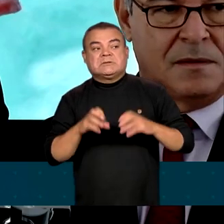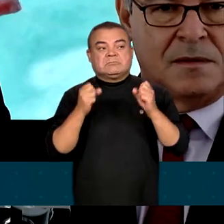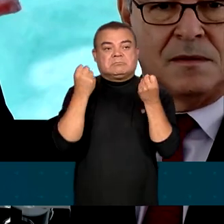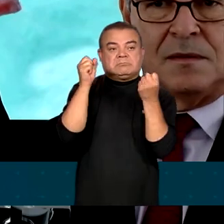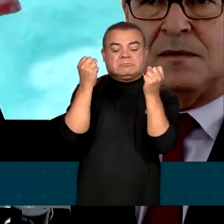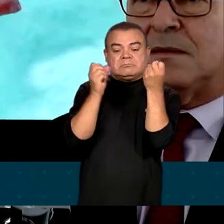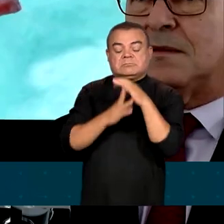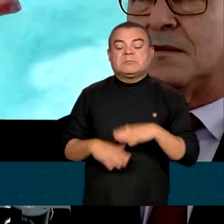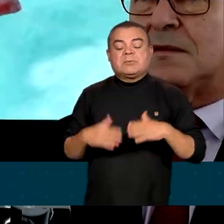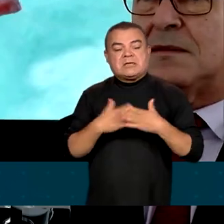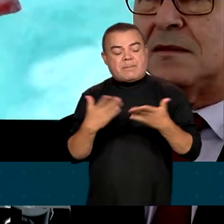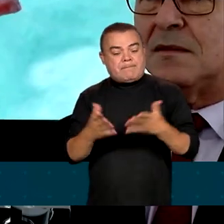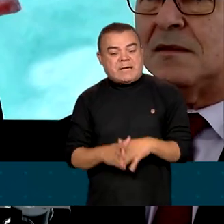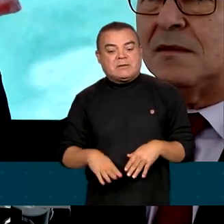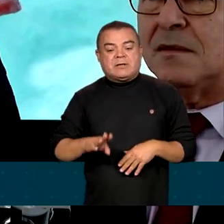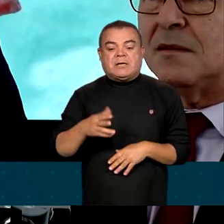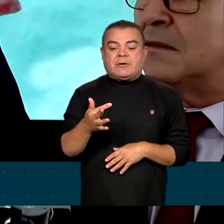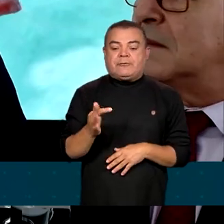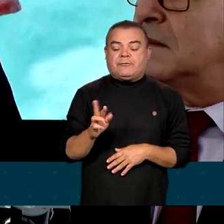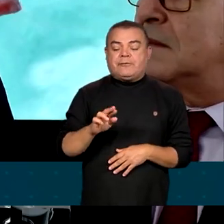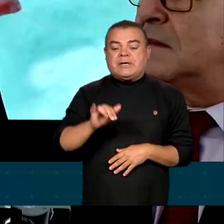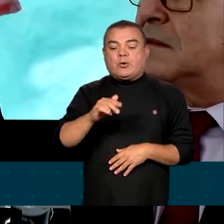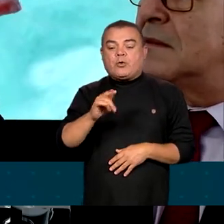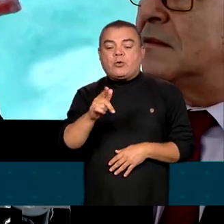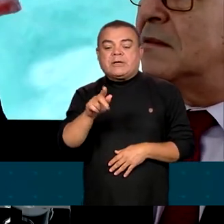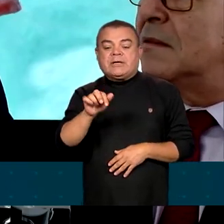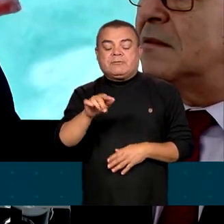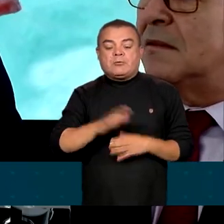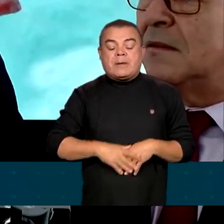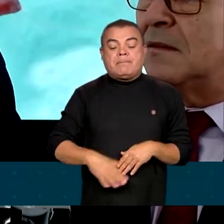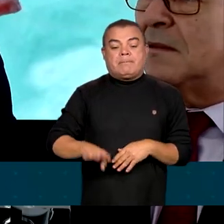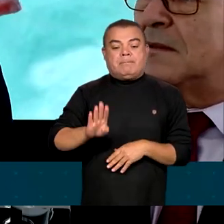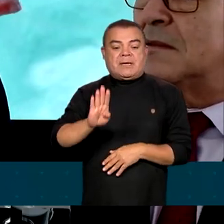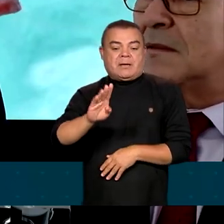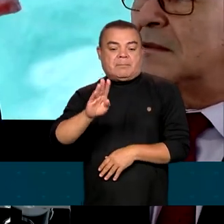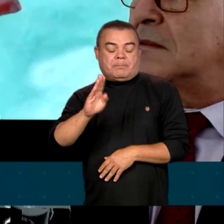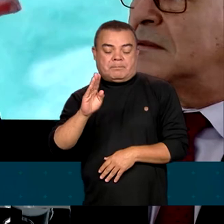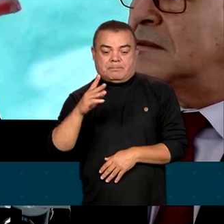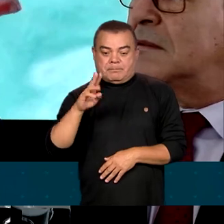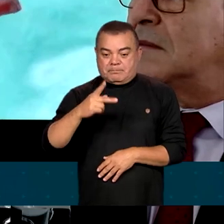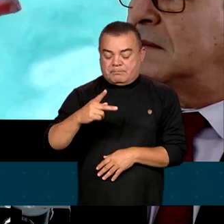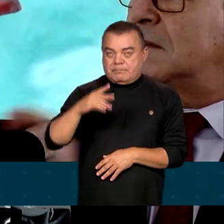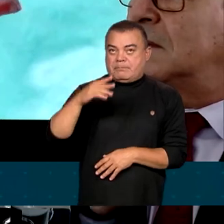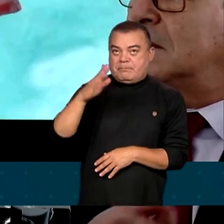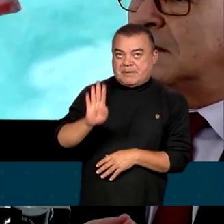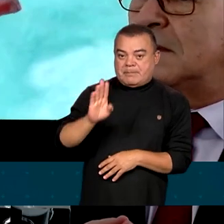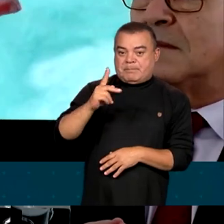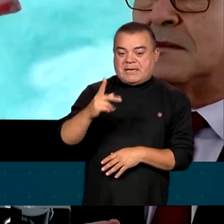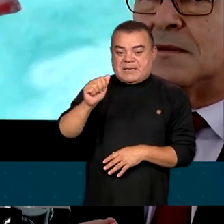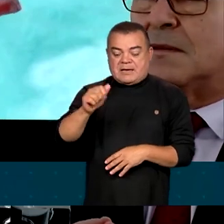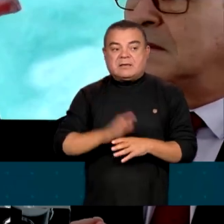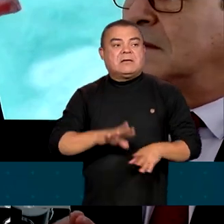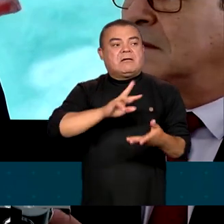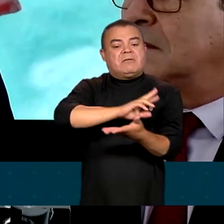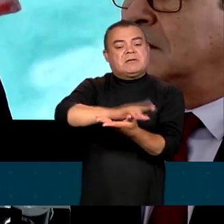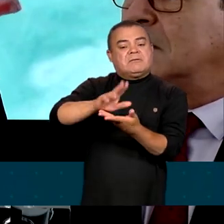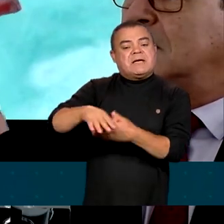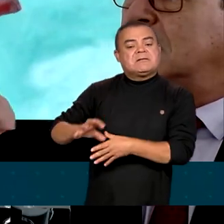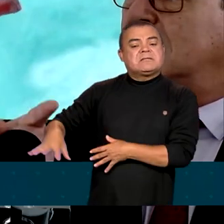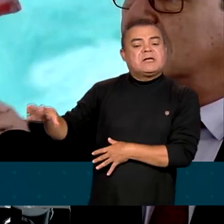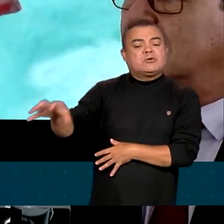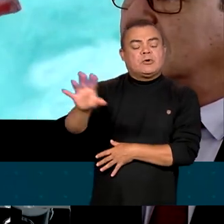pequenos e médios frigoríficos, a BPA, além de empresários particulares com seus negócios, dos mais diversos setores do agronegócio.